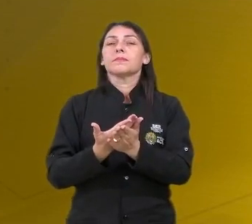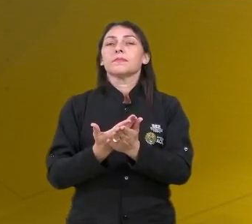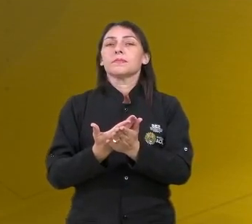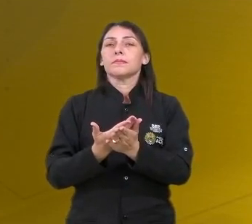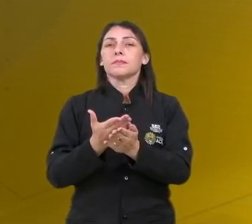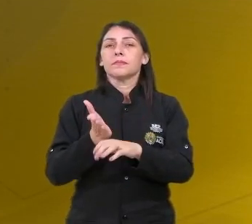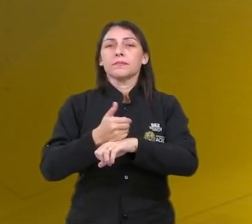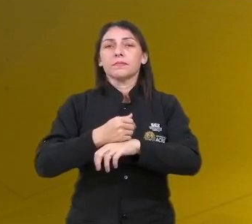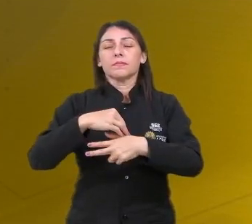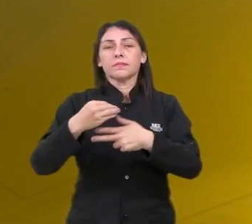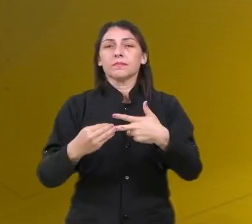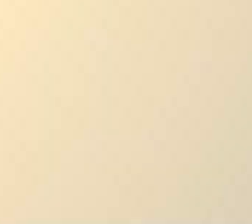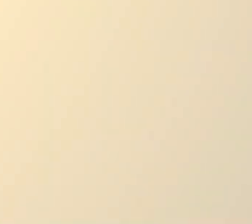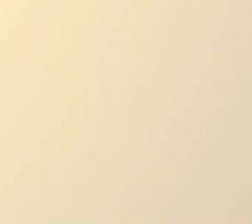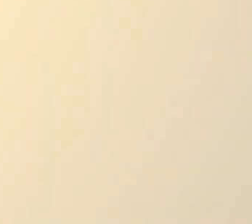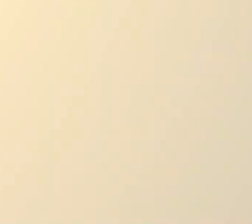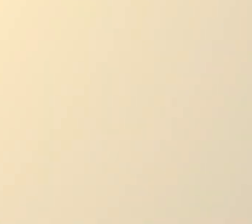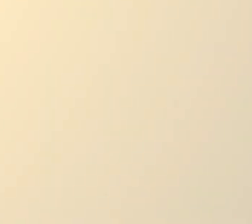do Pré-Nem Legal.